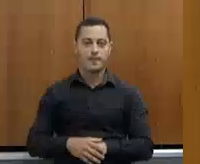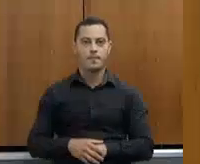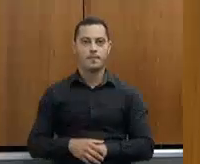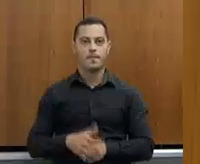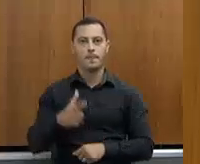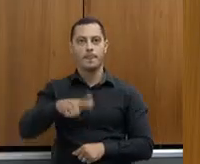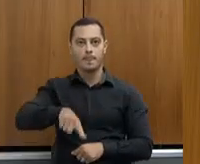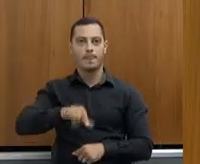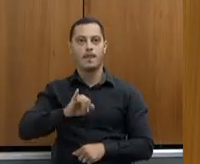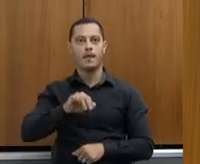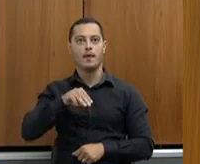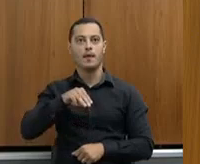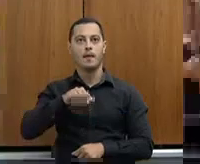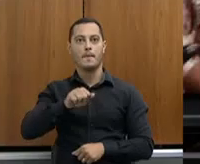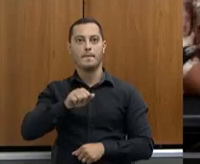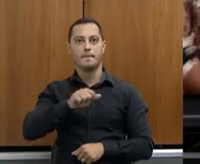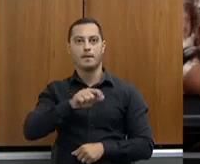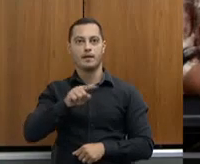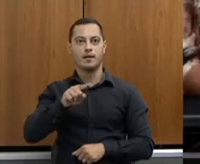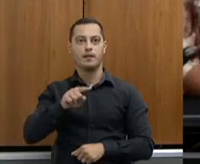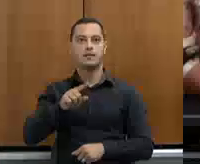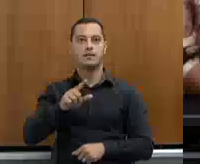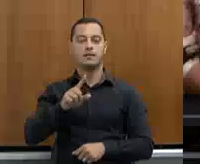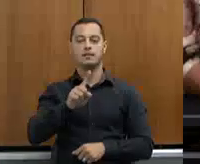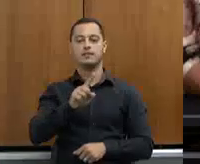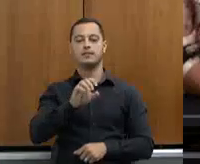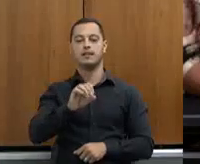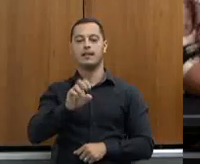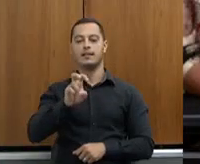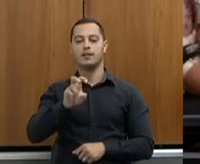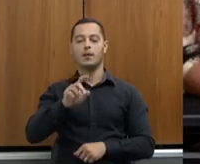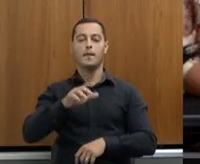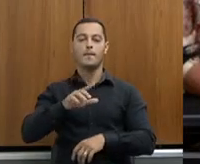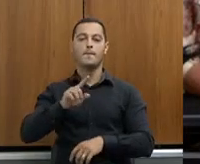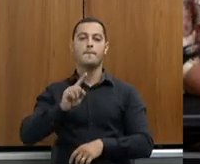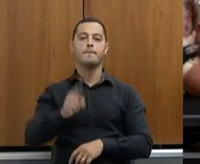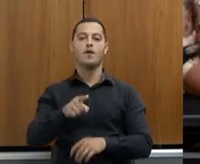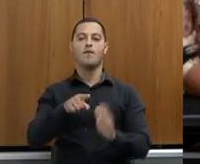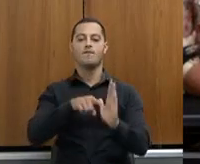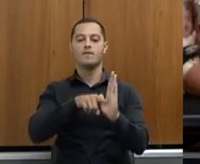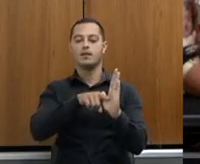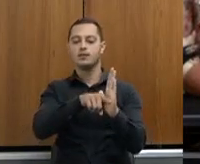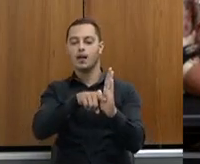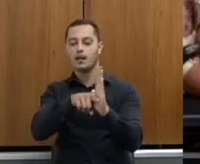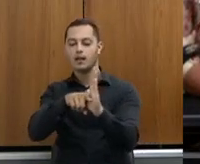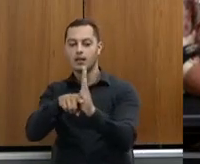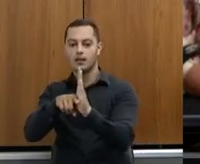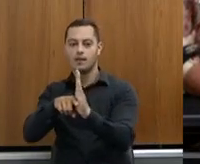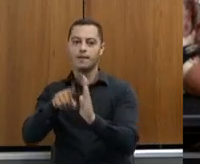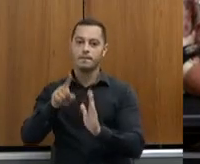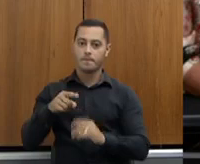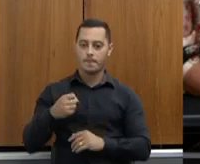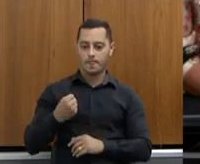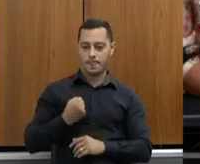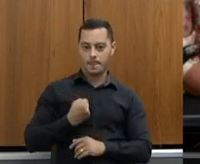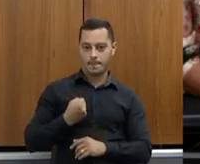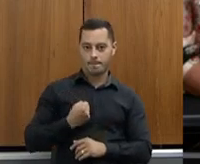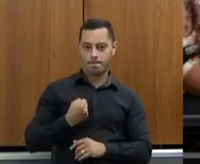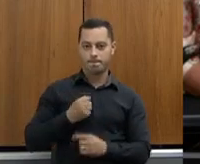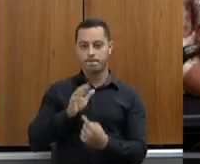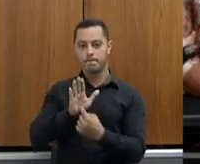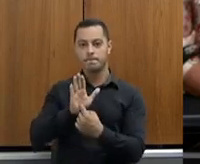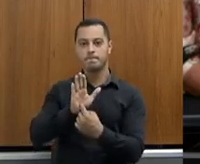destaque do IMA ainda, 105 mil fiscalizações, aqui são só as fiscalizações, os números que mostram, coroam todo esse